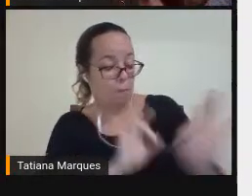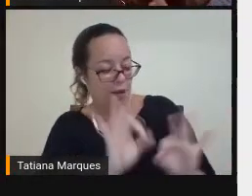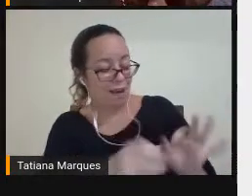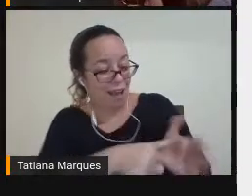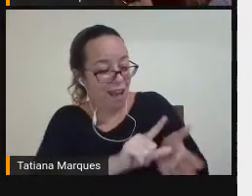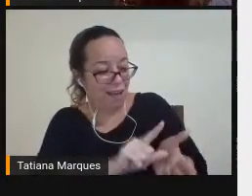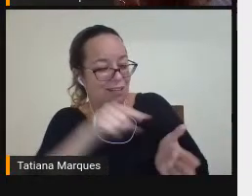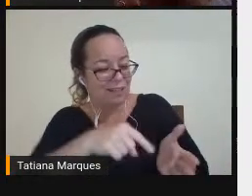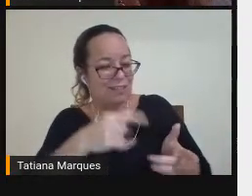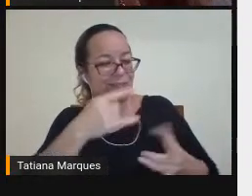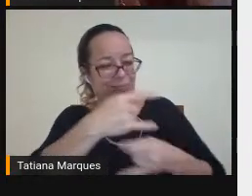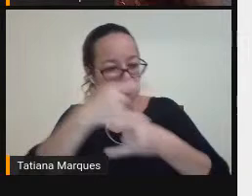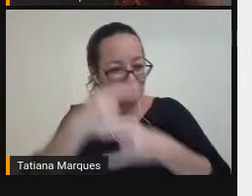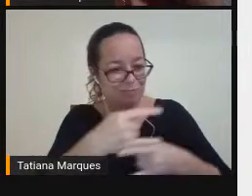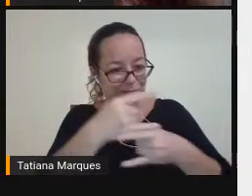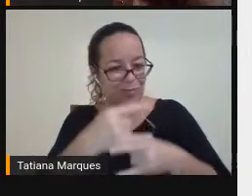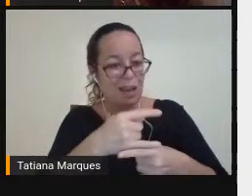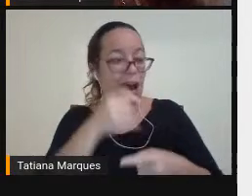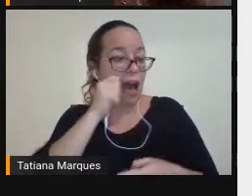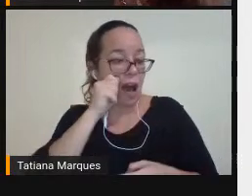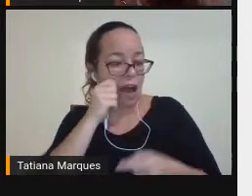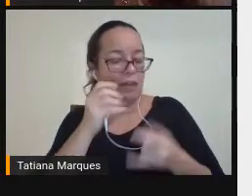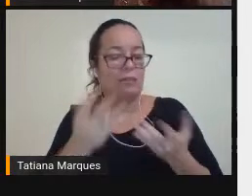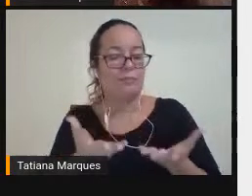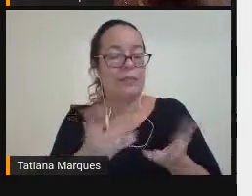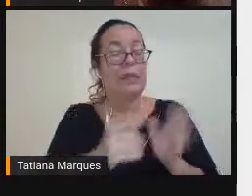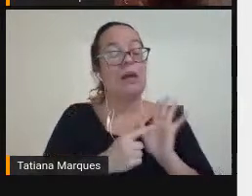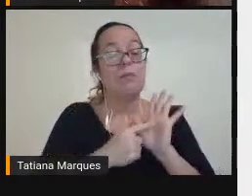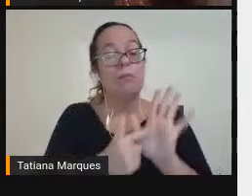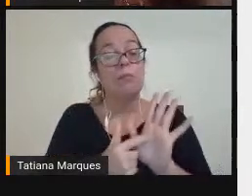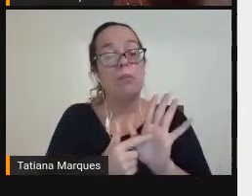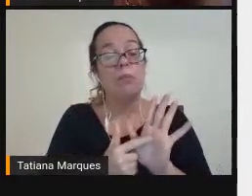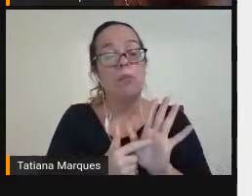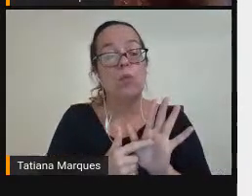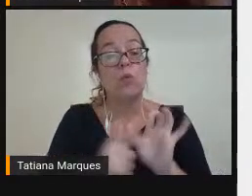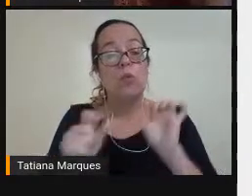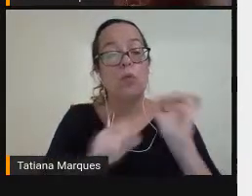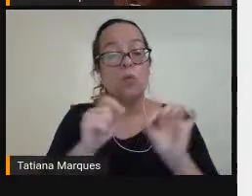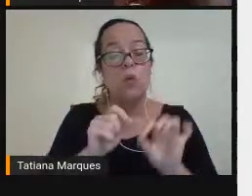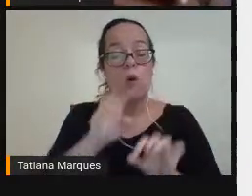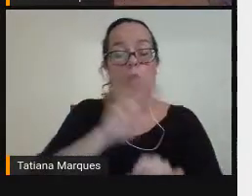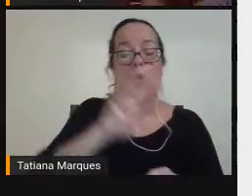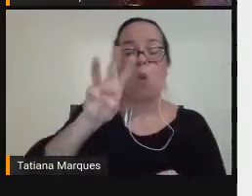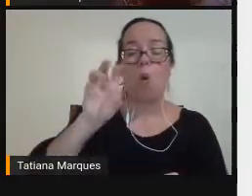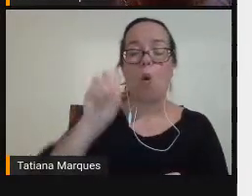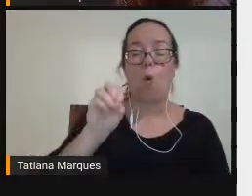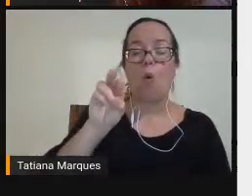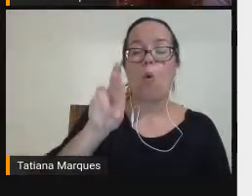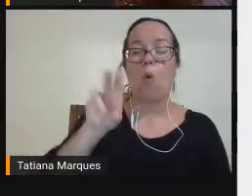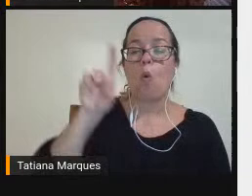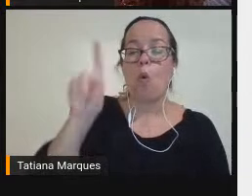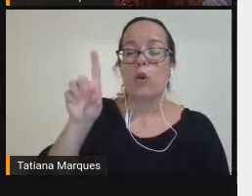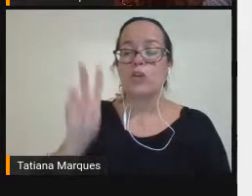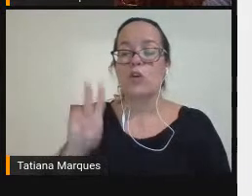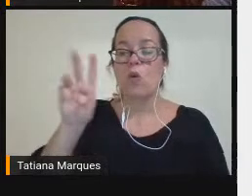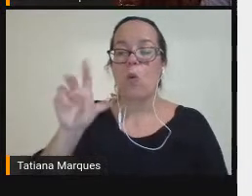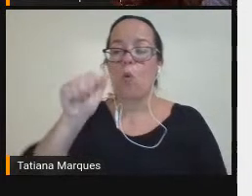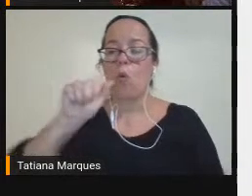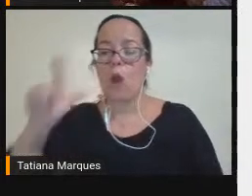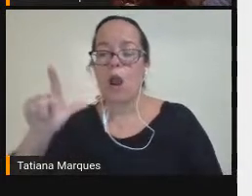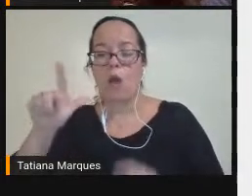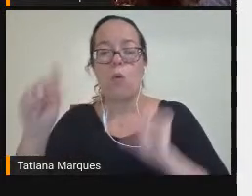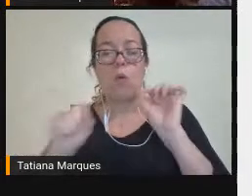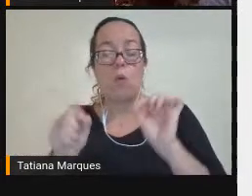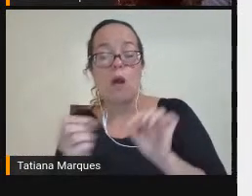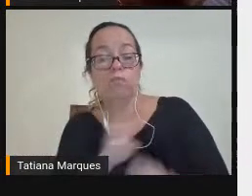comentou Com a Ana Lúcia Então eu queria mostrar Pra vocês rapidamente O Wordwall As meninas Podem colocar O link ali